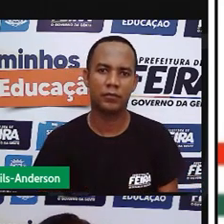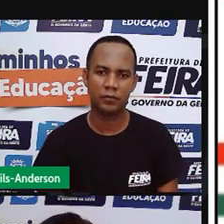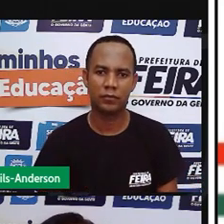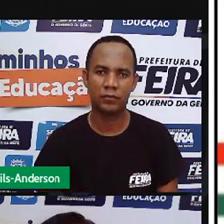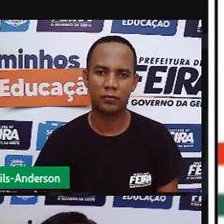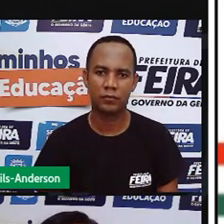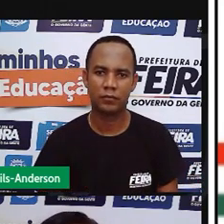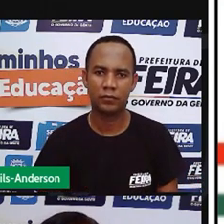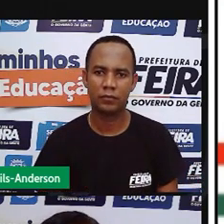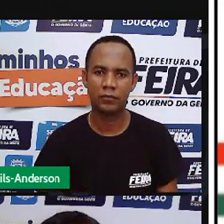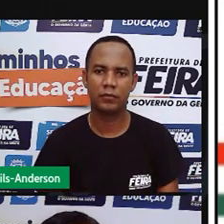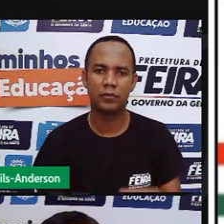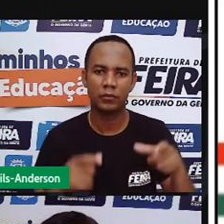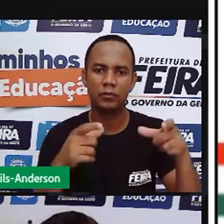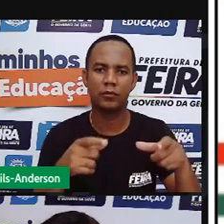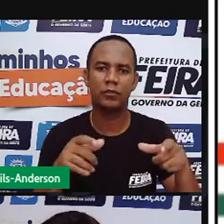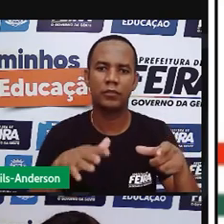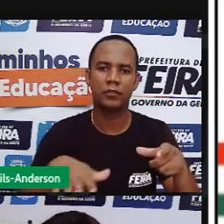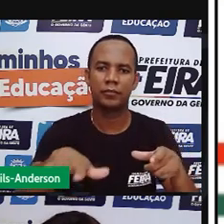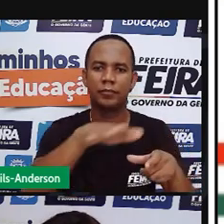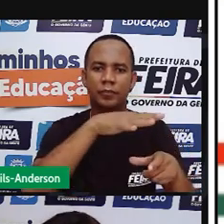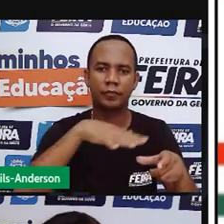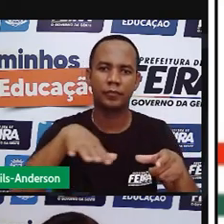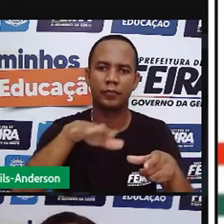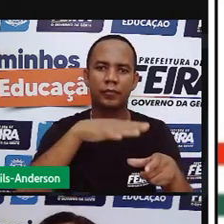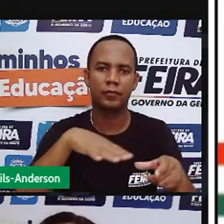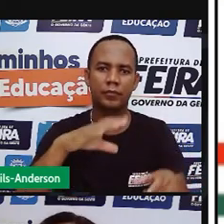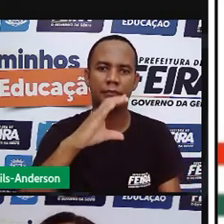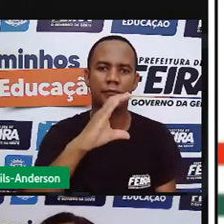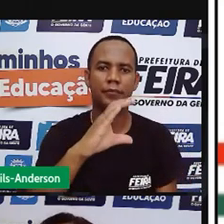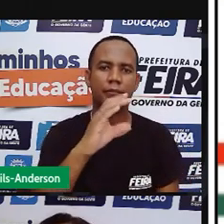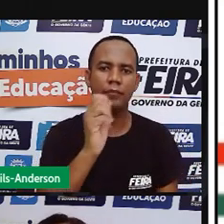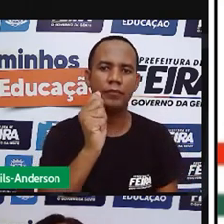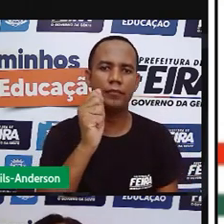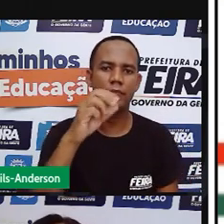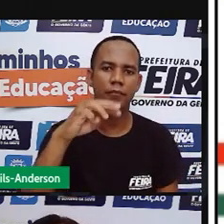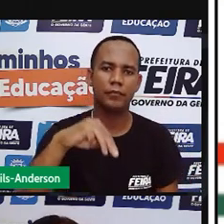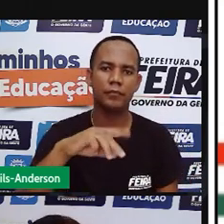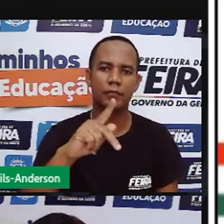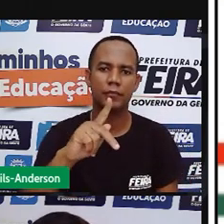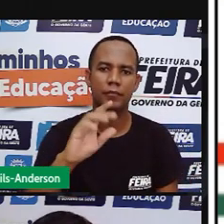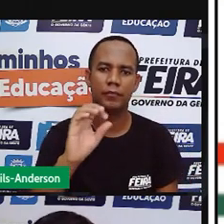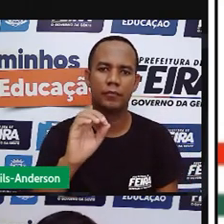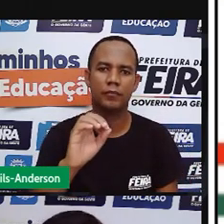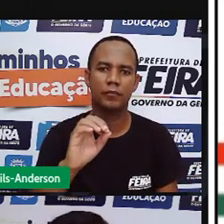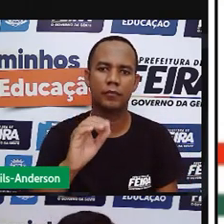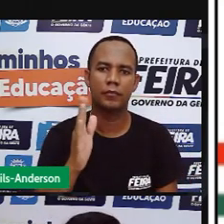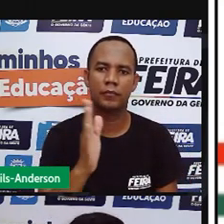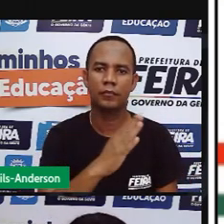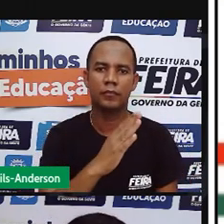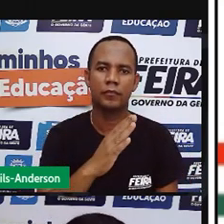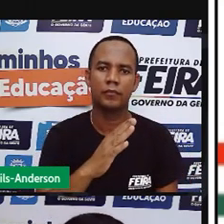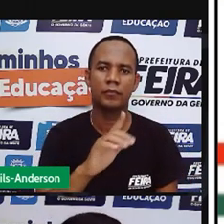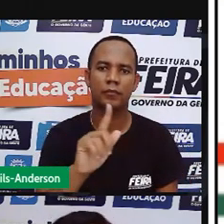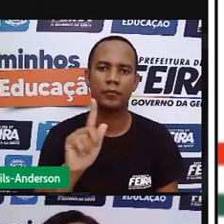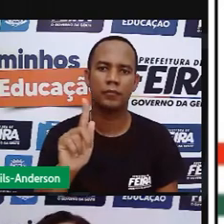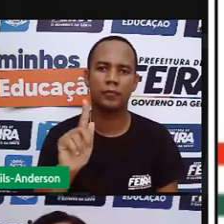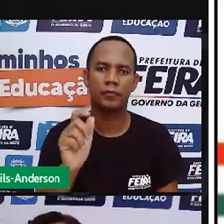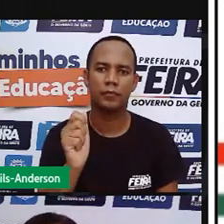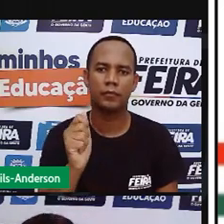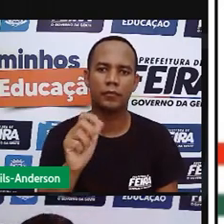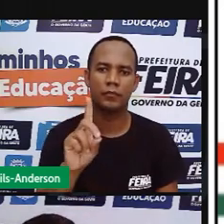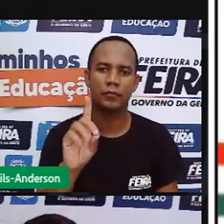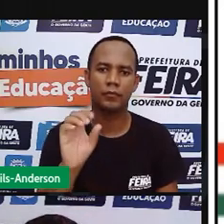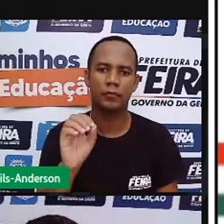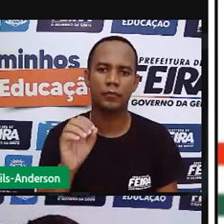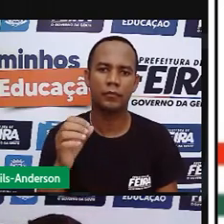Aqui é o campo do gado novo. Olha a entrada dele. E esse que todo mundo conhece. Está todo mundo morrendo